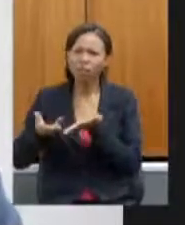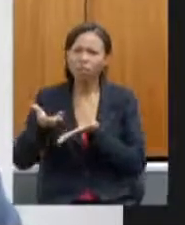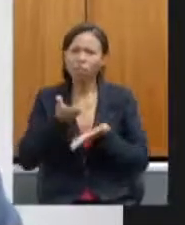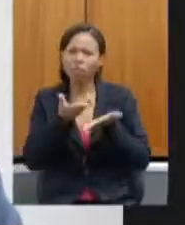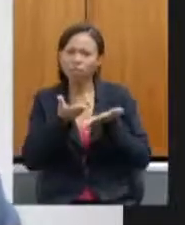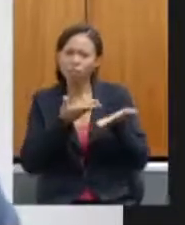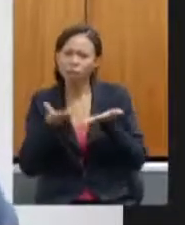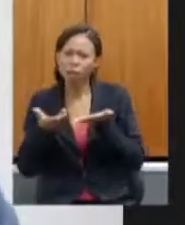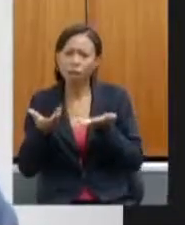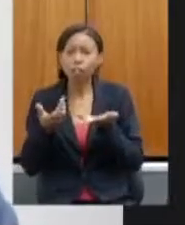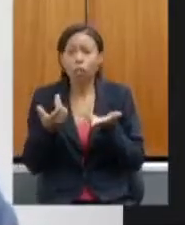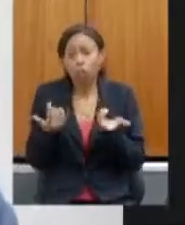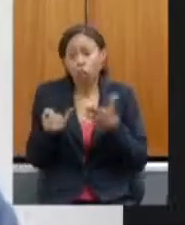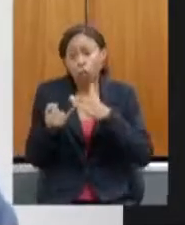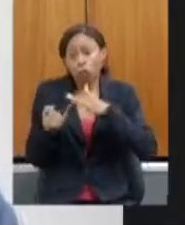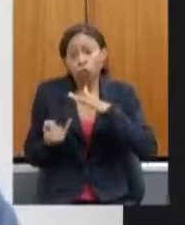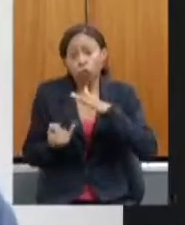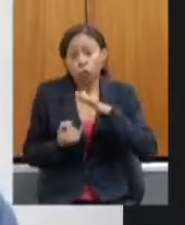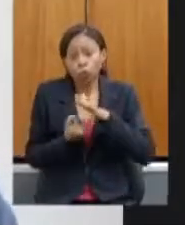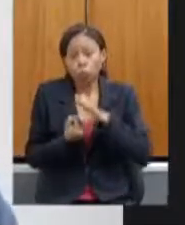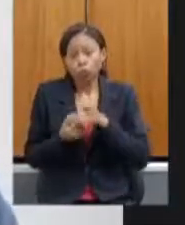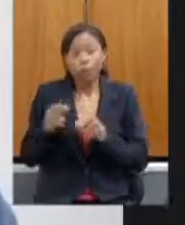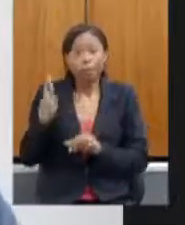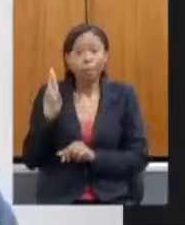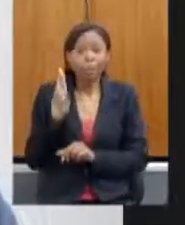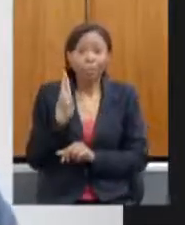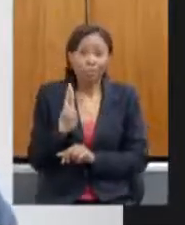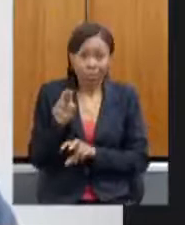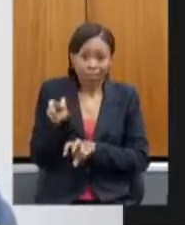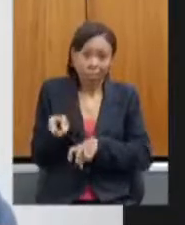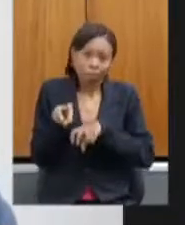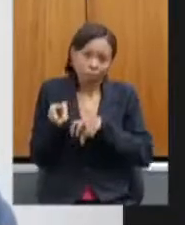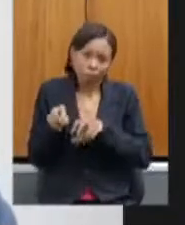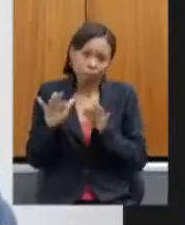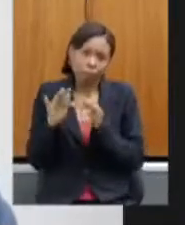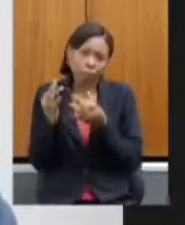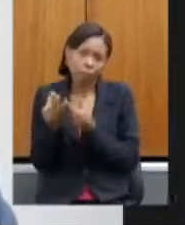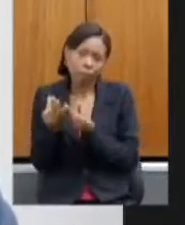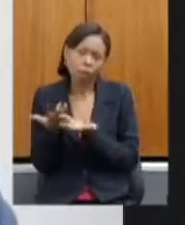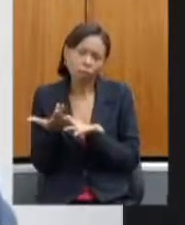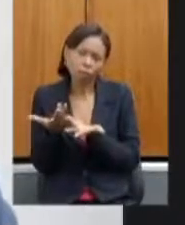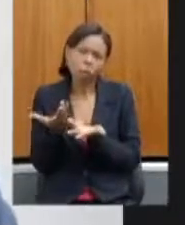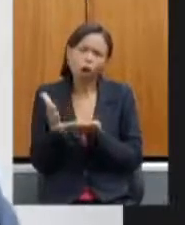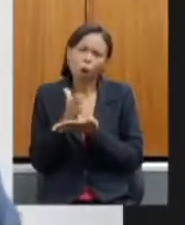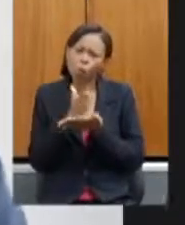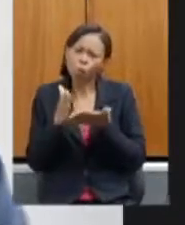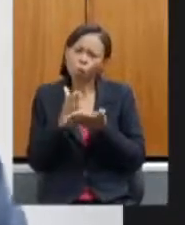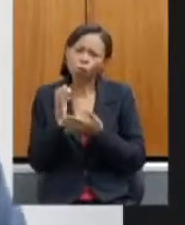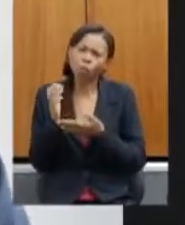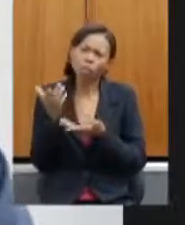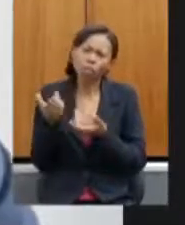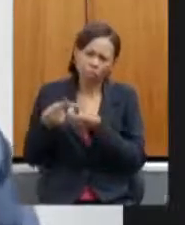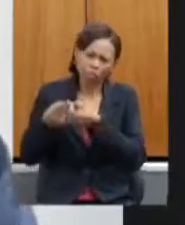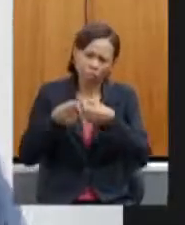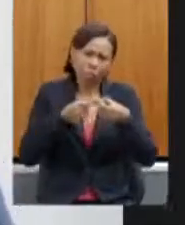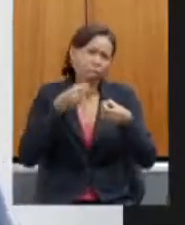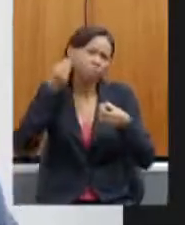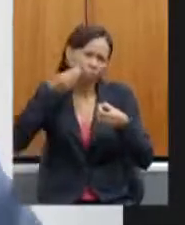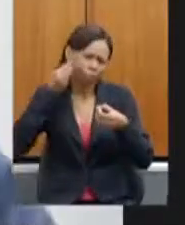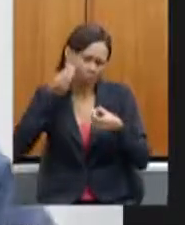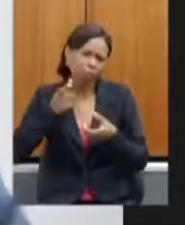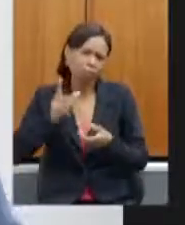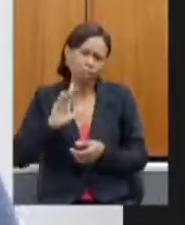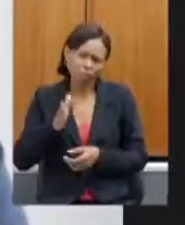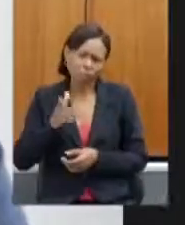órgãos que representam a agricultura familiar, com as experiências que alguns municípios têm, a gente sabe das dificuldades sim de logística, né?